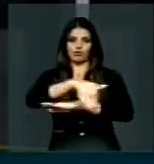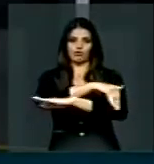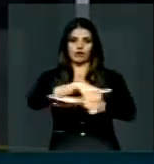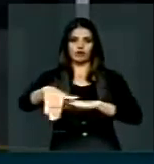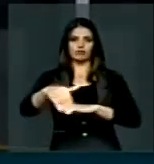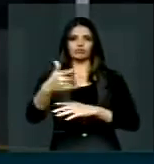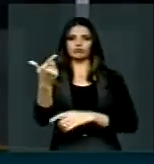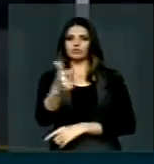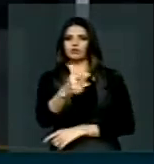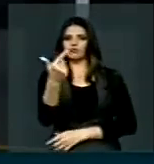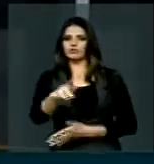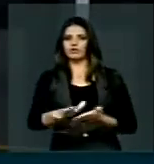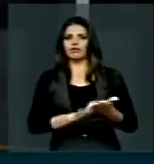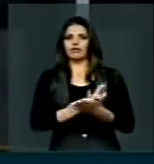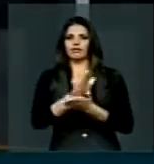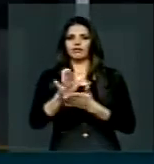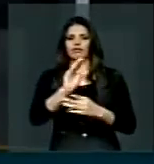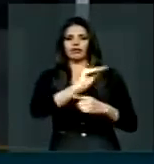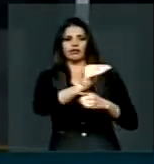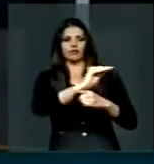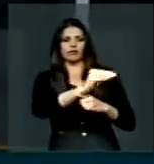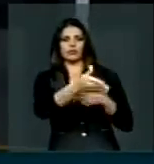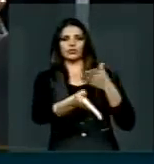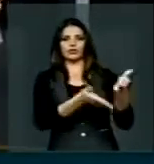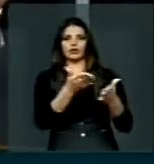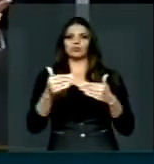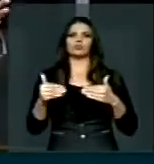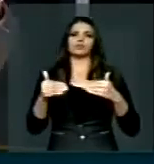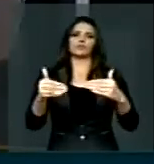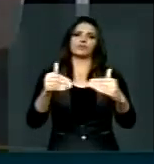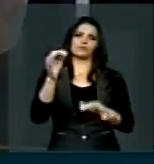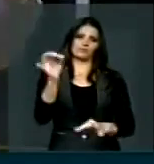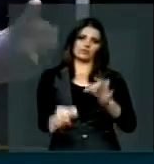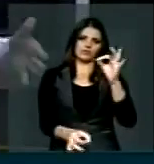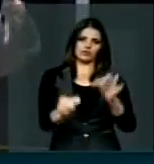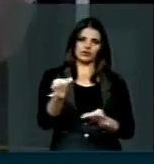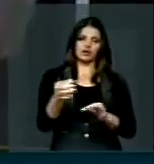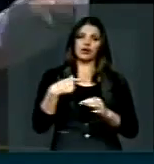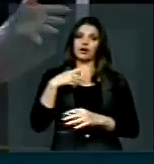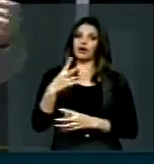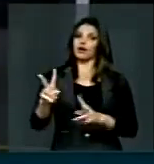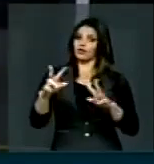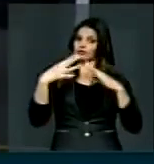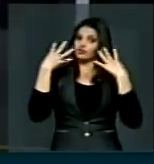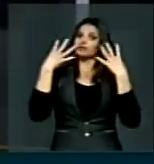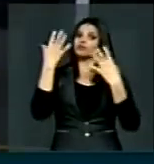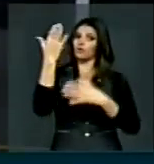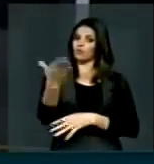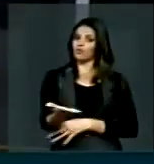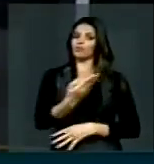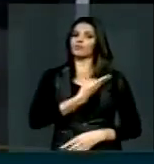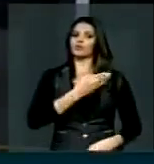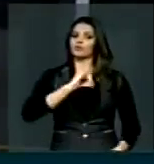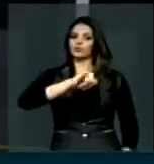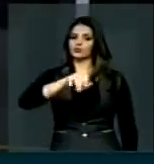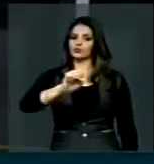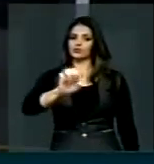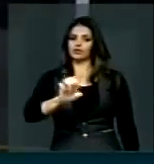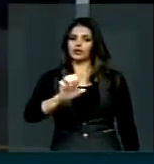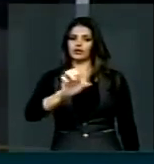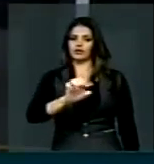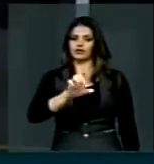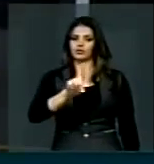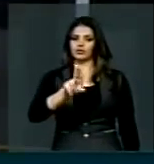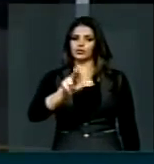tem um olhar do Ministério da Justiça e eu quero chamar a atenção de nosso amigo, nosso colega, Zé Eduardo Cardoso,